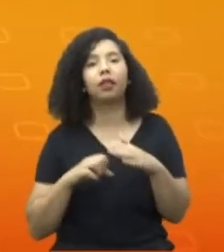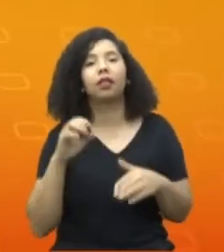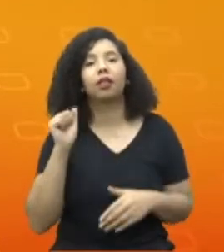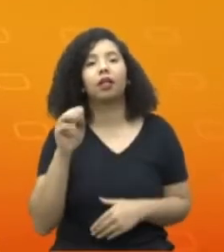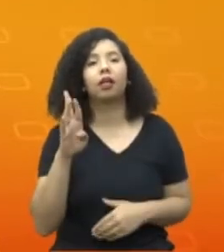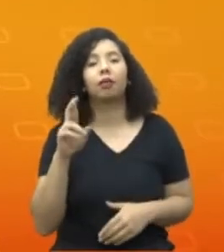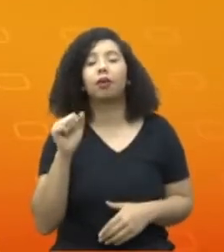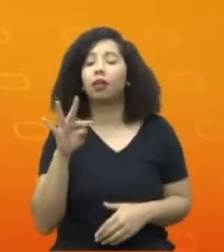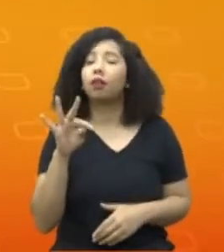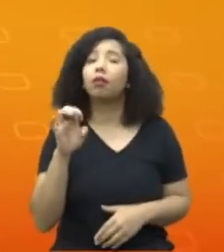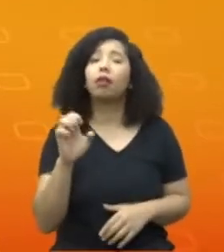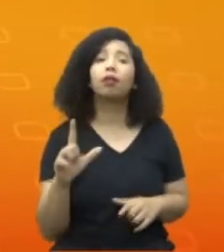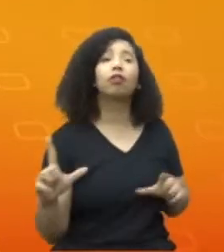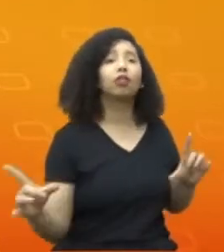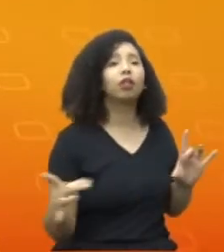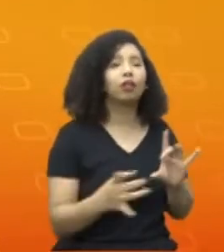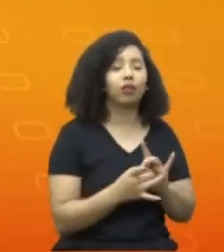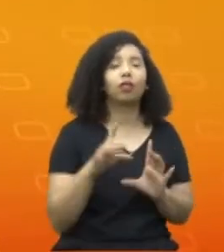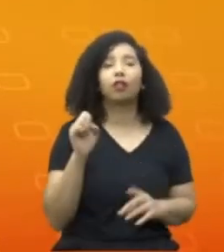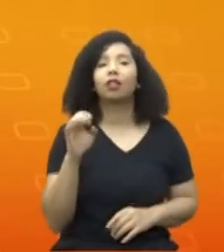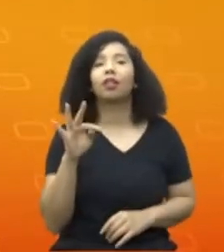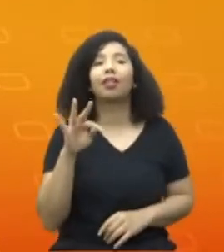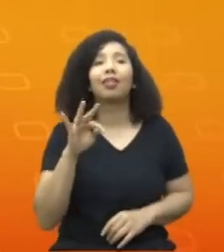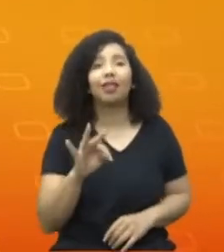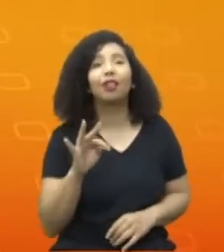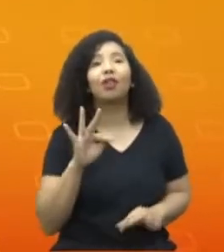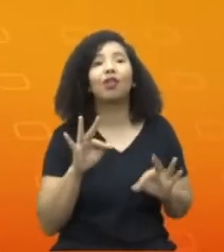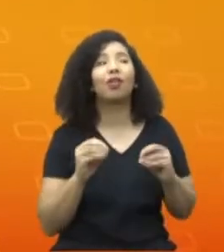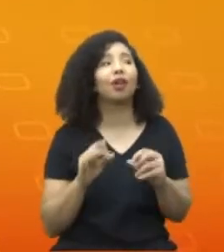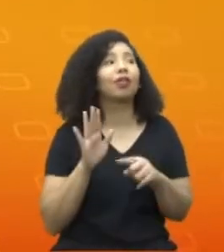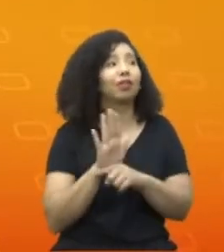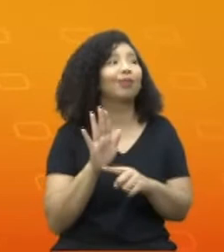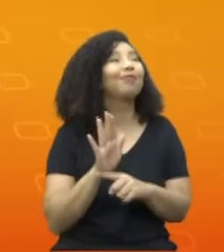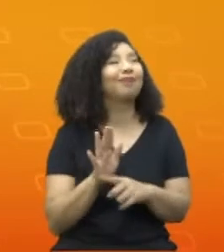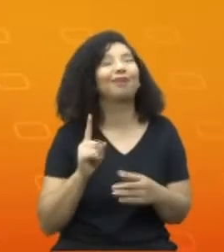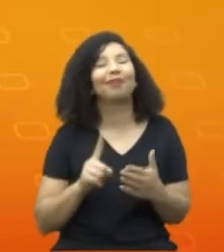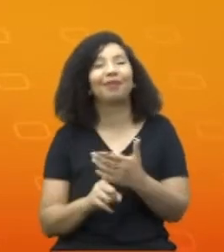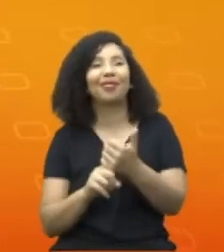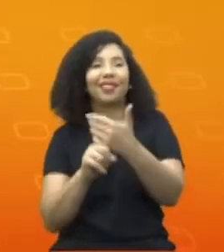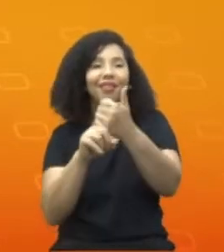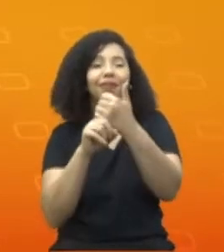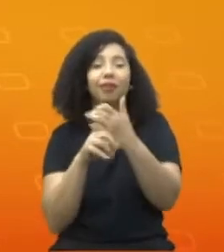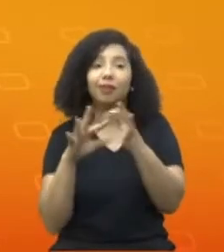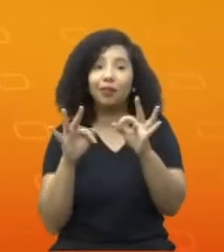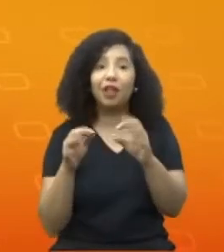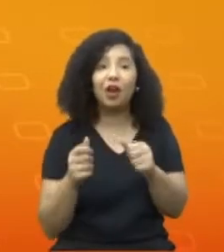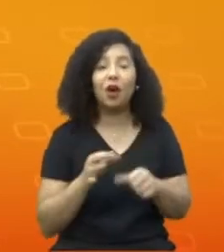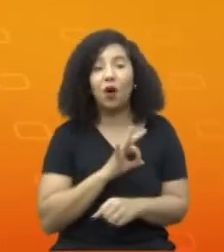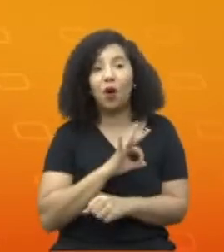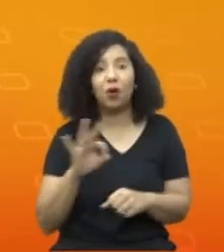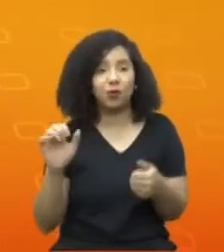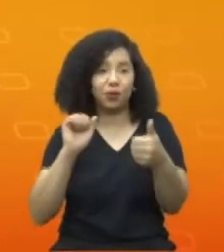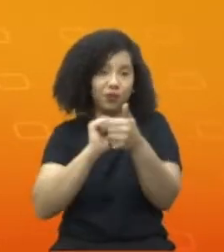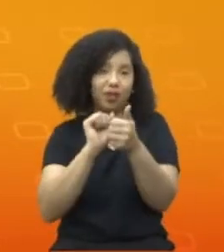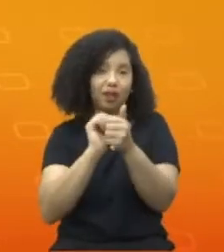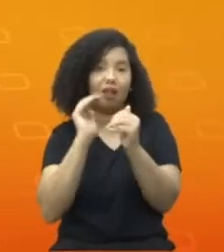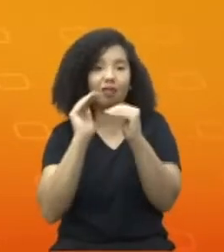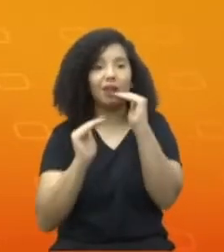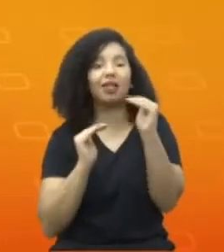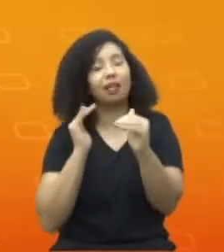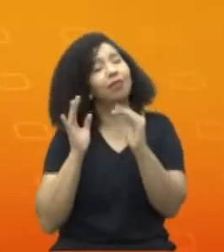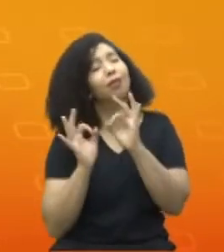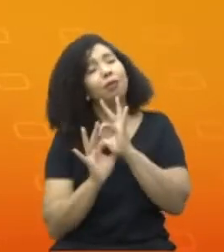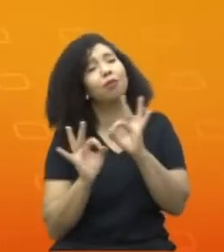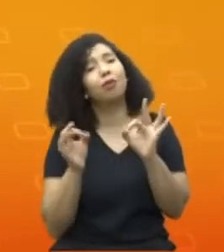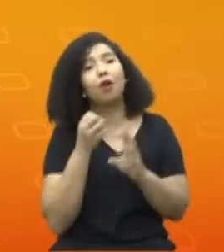conosco, dando toda essa retaguarda tecnológica de altíssima qualidade e competência. Isso é muito bom, isso só